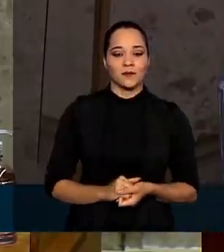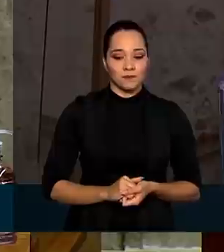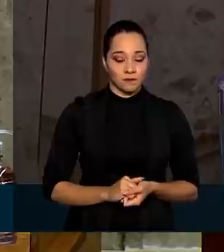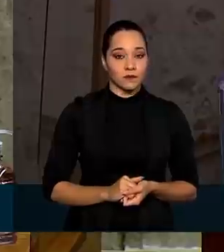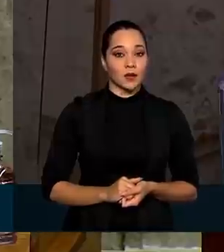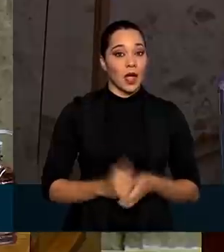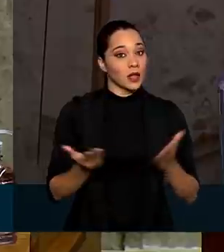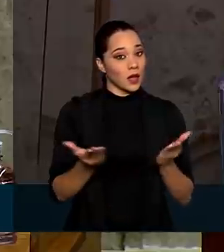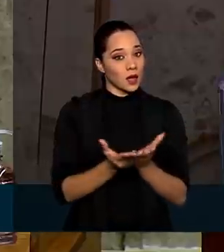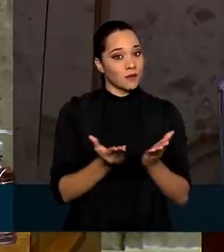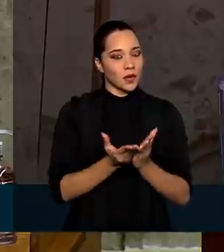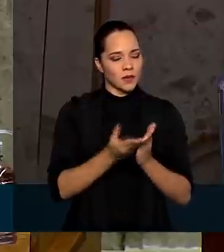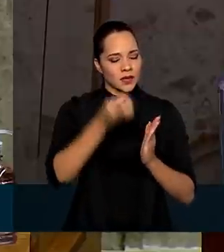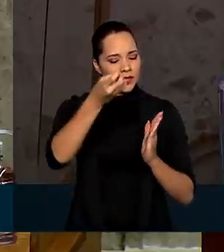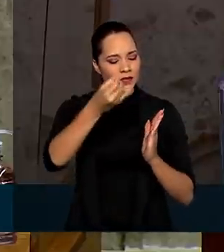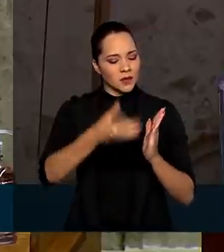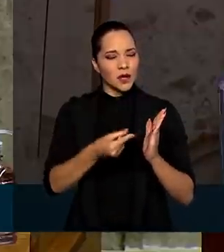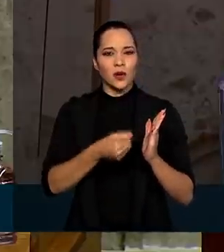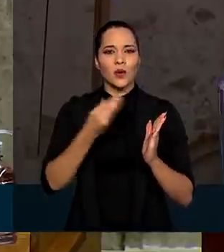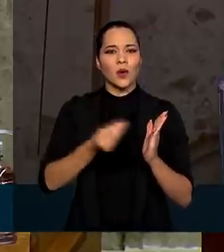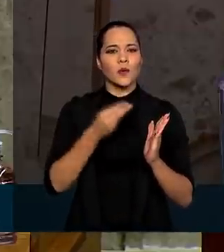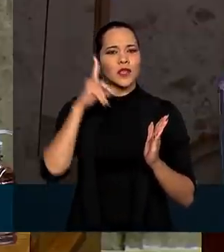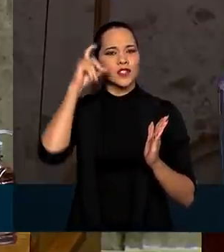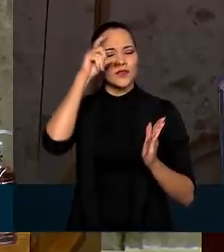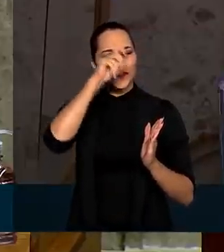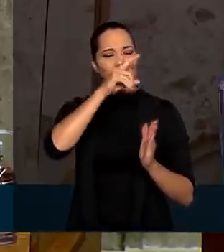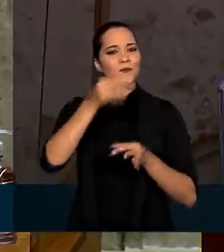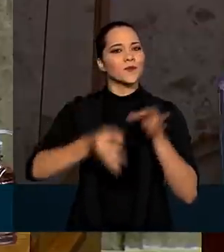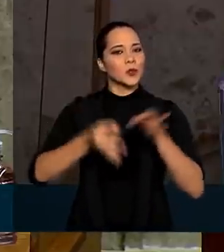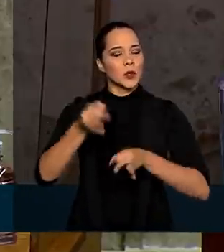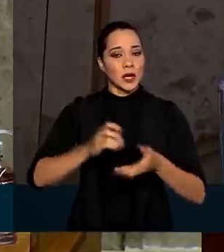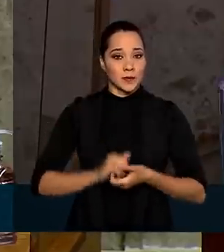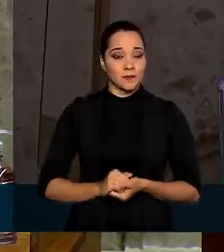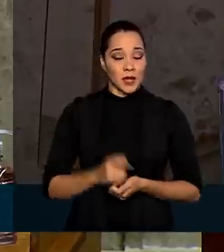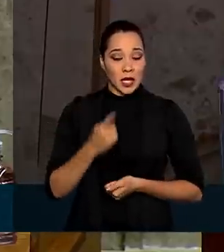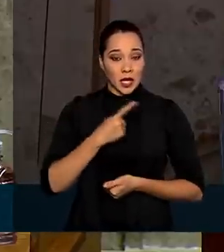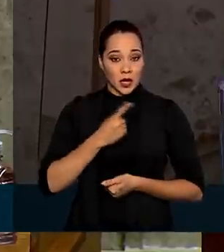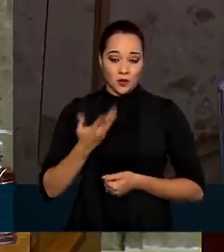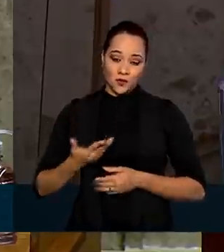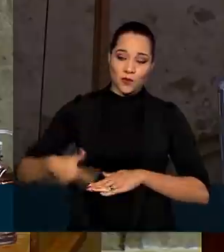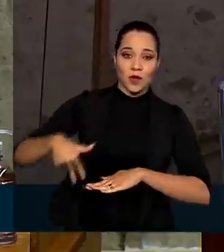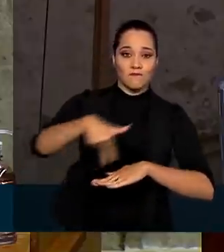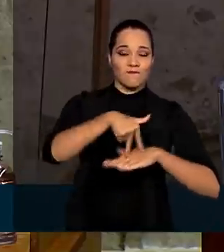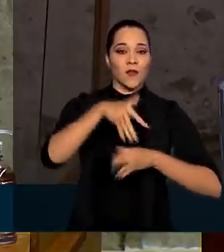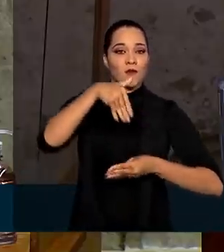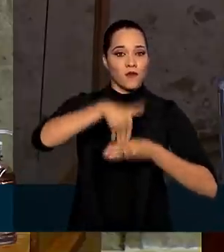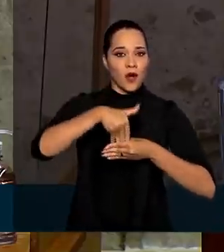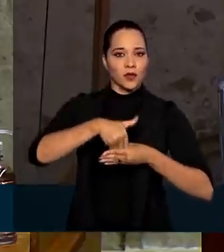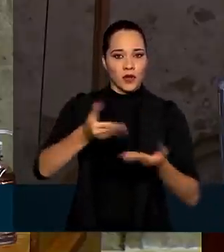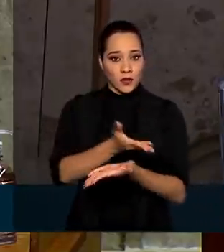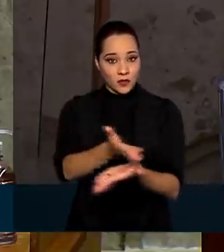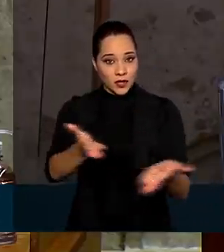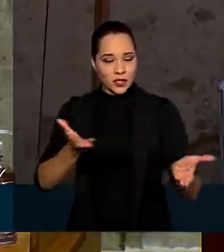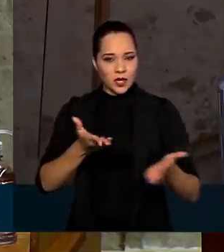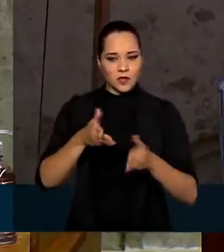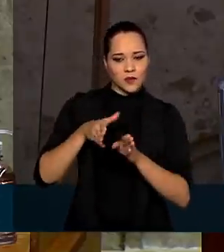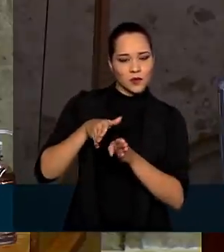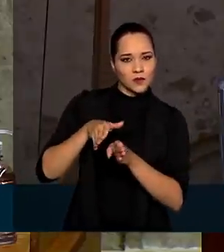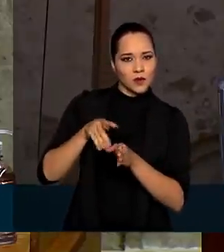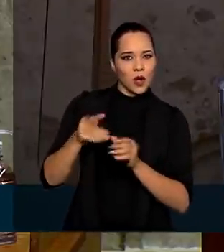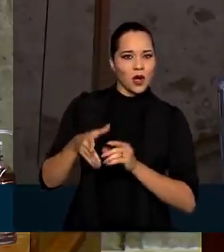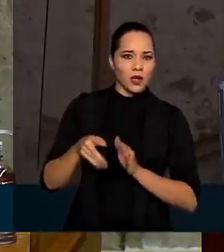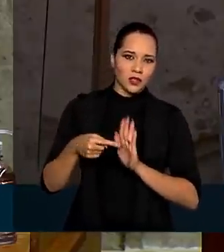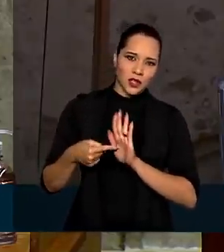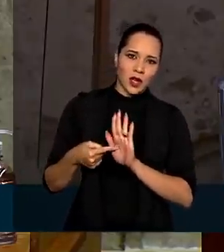Bíblia nos diz como é difícil a missão de julgar. Cheguei aqui pelo voto, o senhor é chegado por indicação de um presidente da